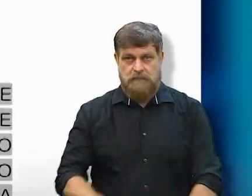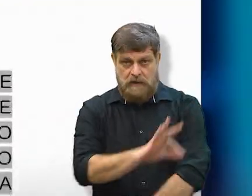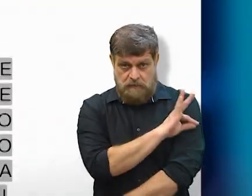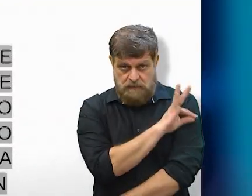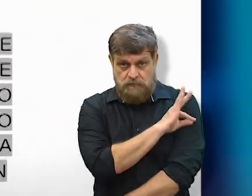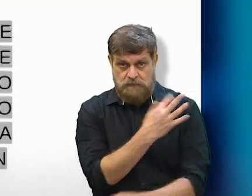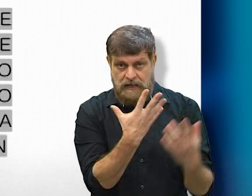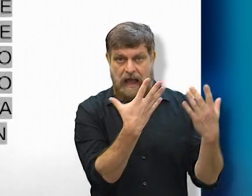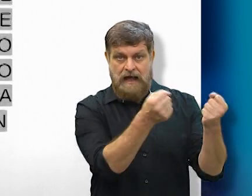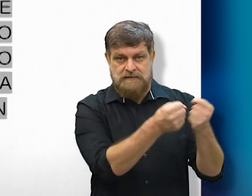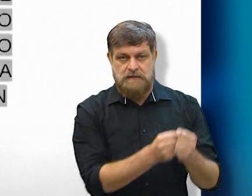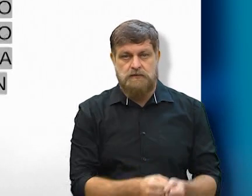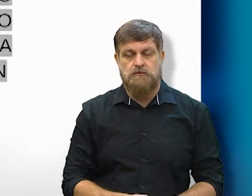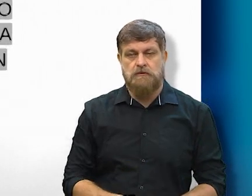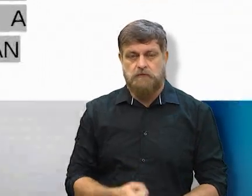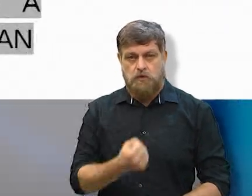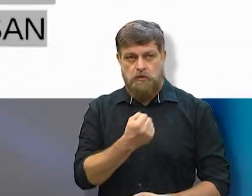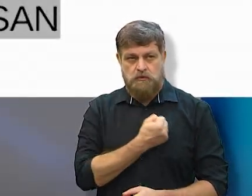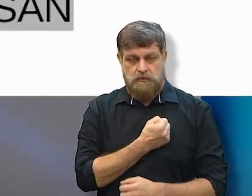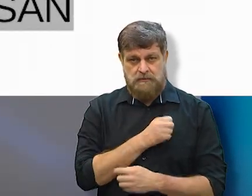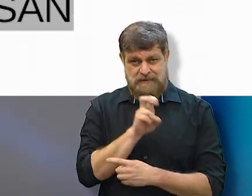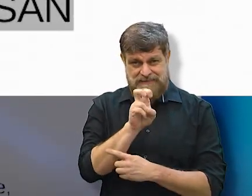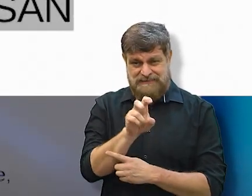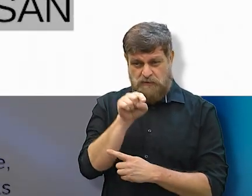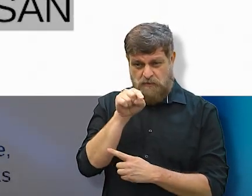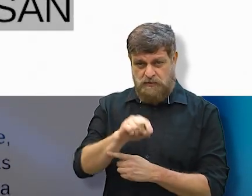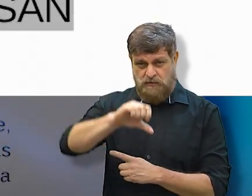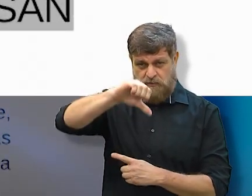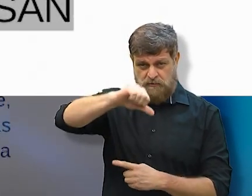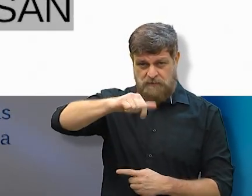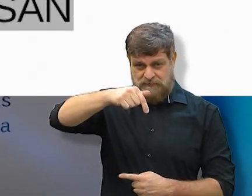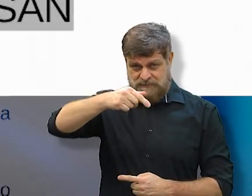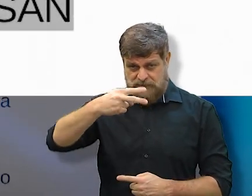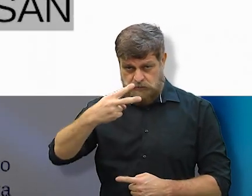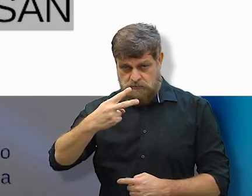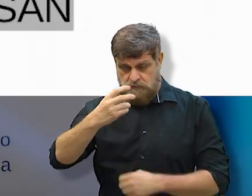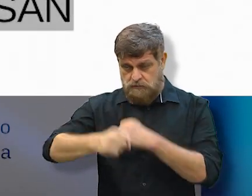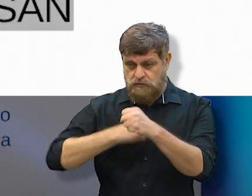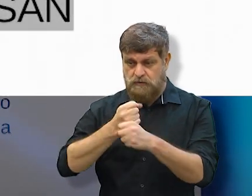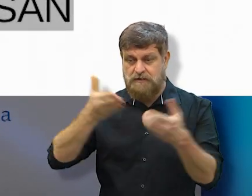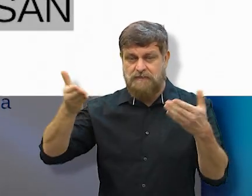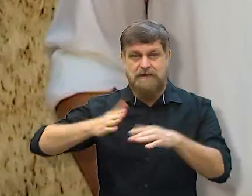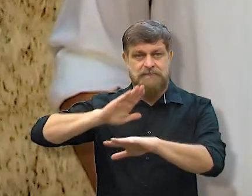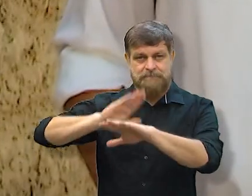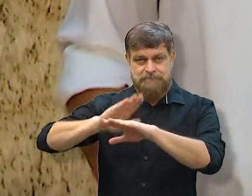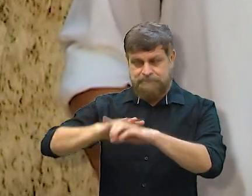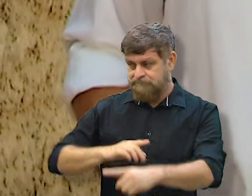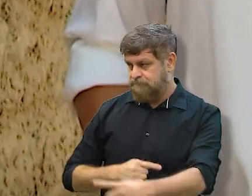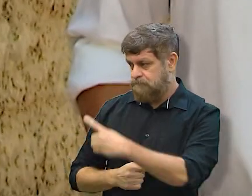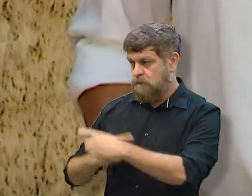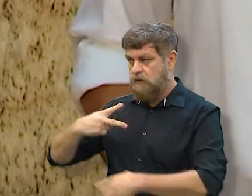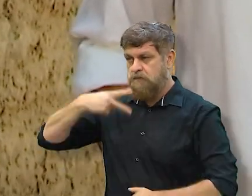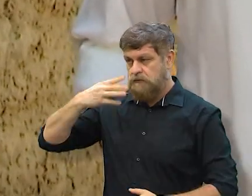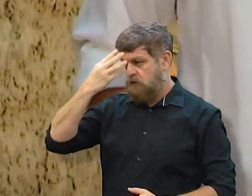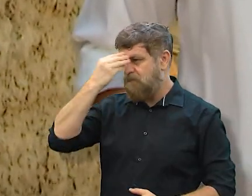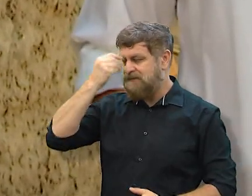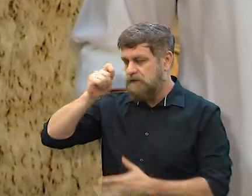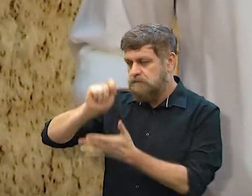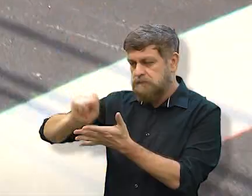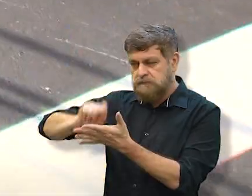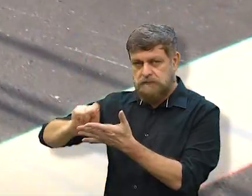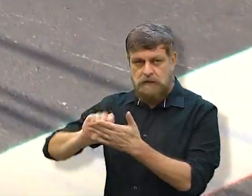A Prefeitura atendeu a indicação número 5.972 deste ano do vereador Marcelo da